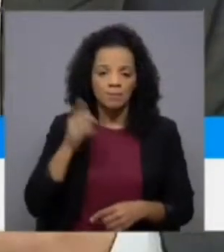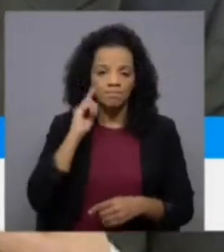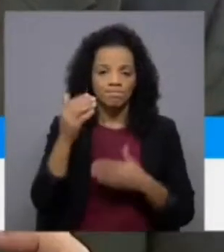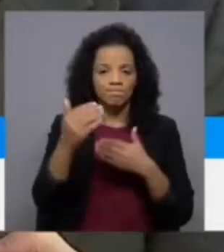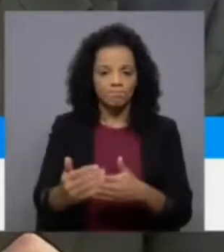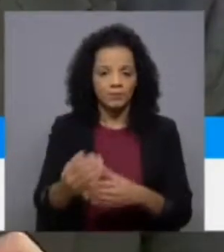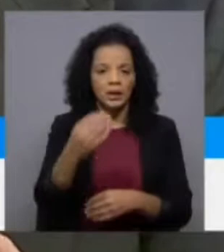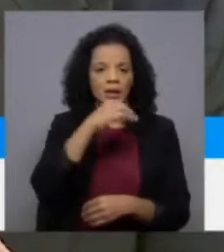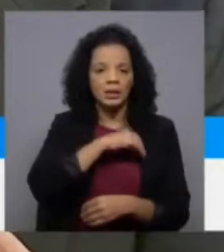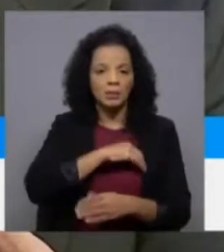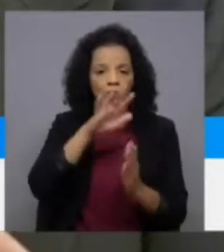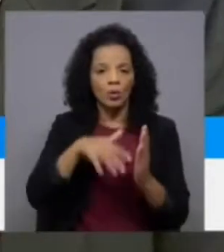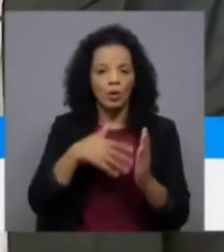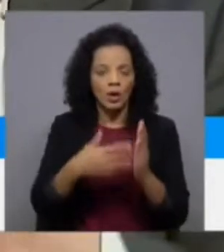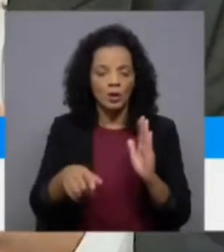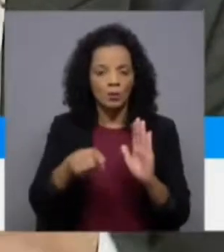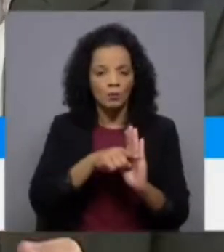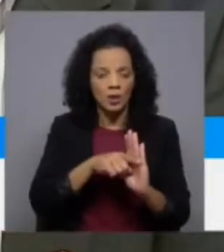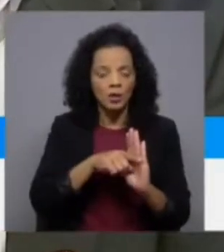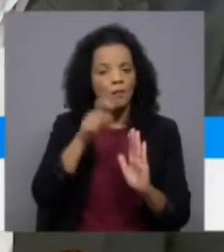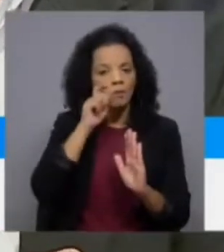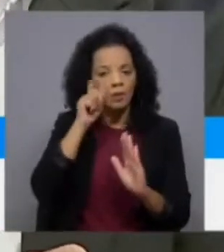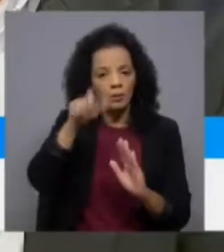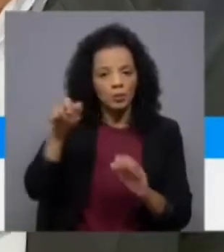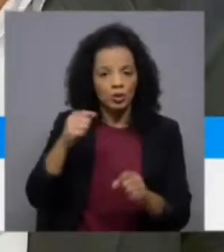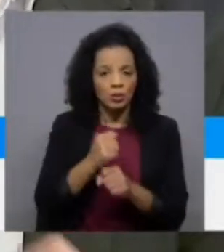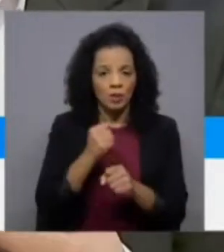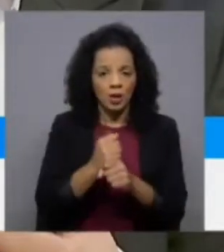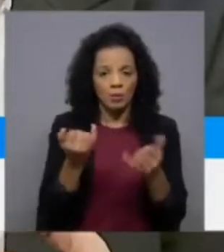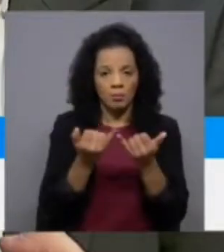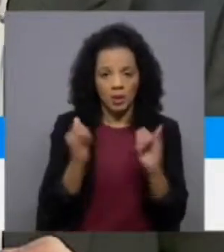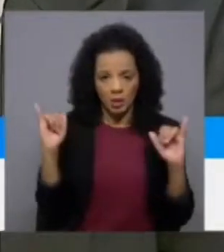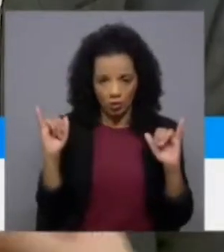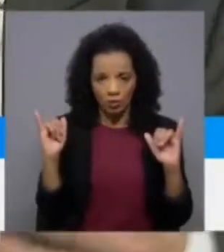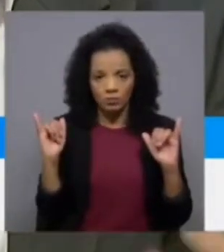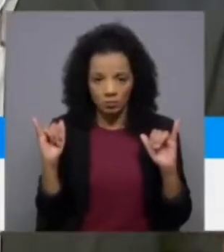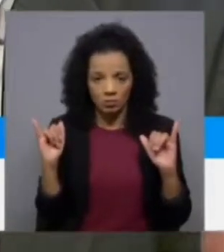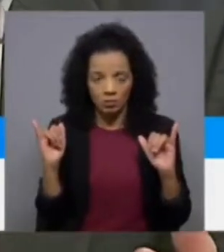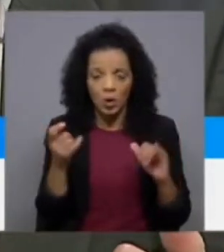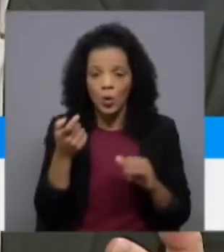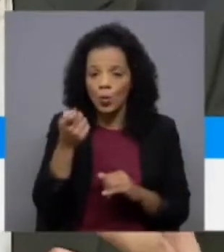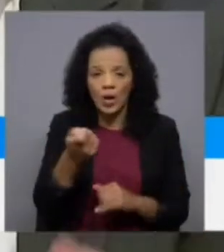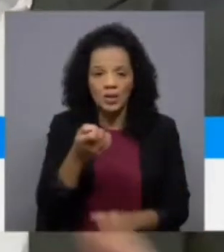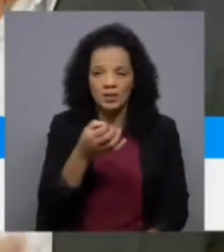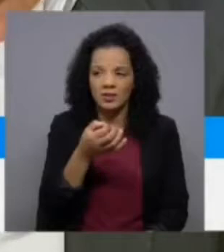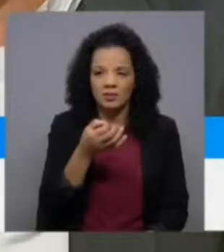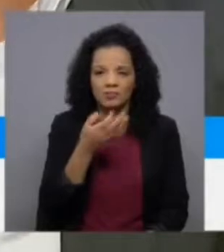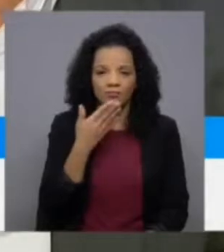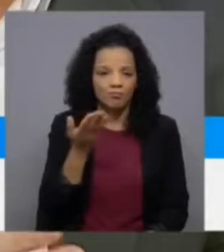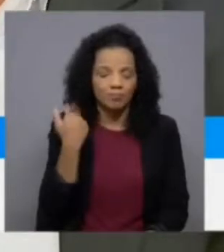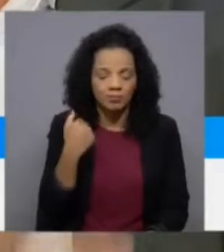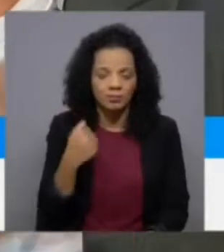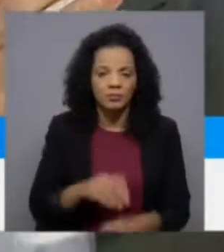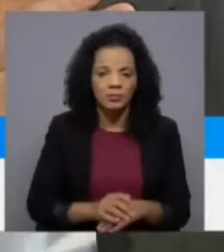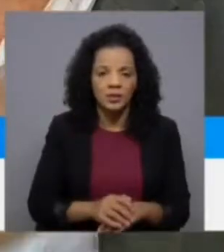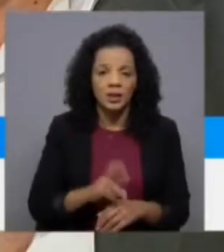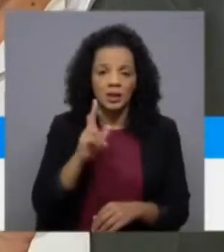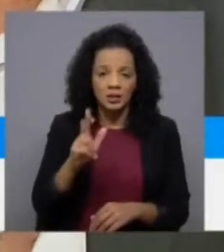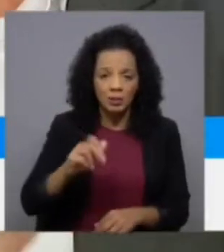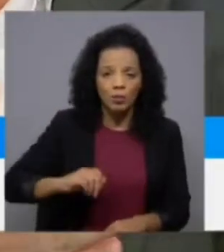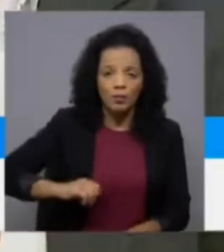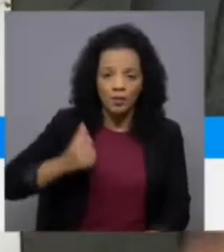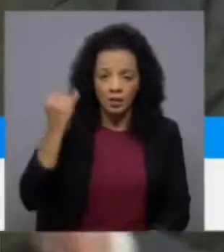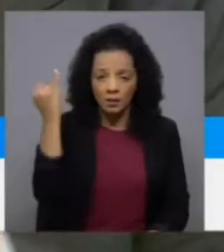um rendimento horário mínimo garantido para os trabalhadores independentes, de que quase não se fala. Há falsos recibos verdes que devem ser